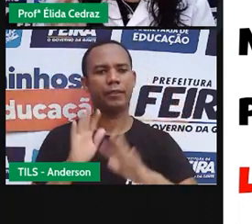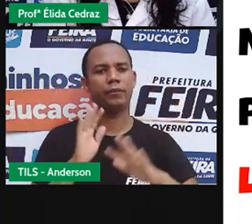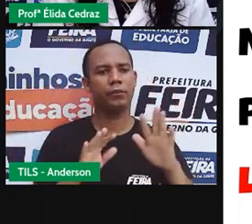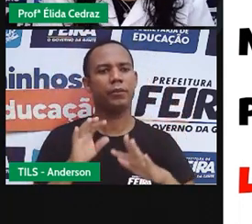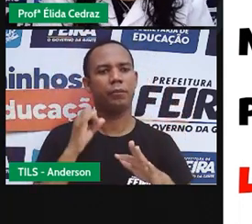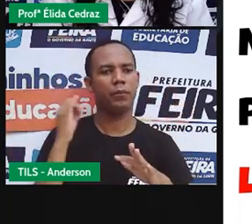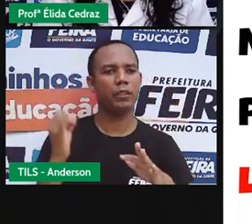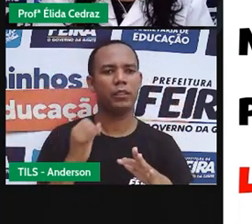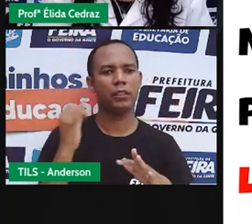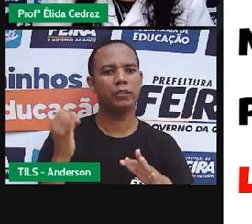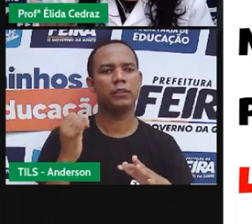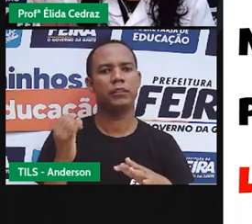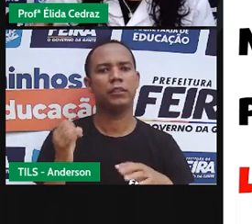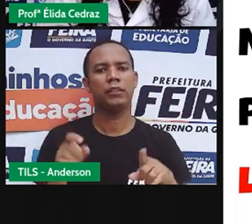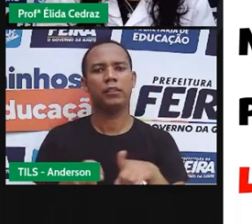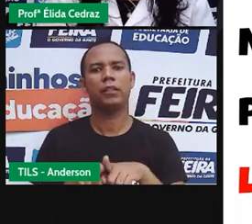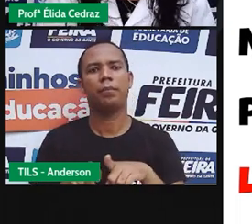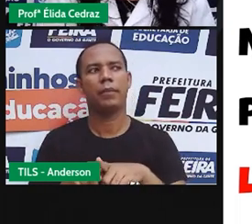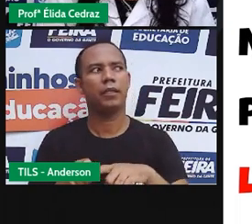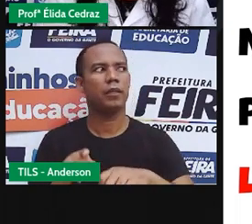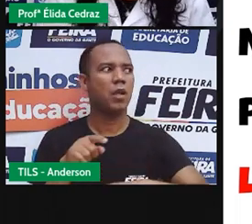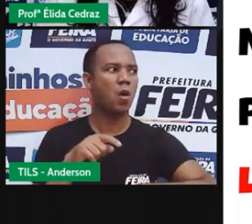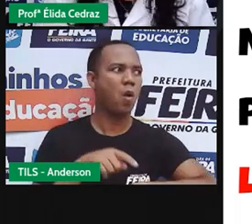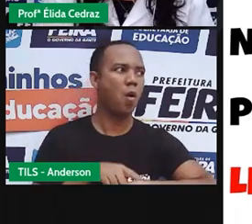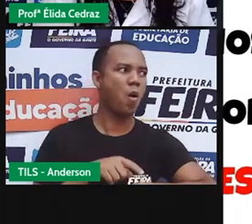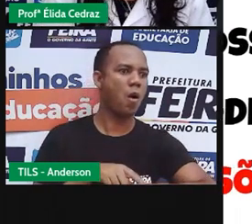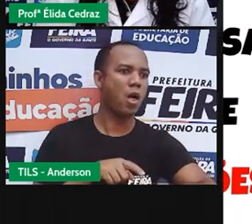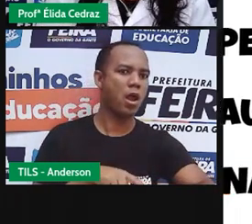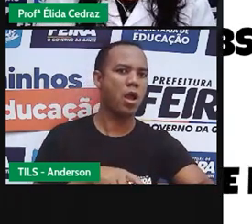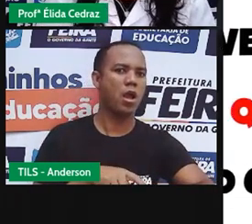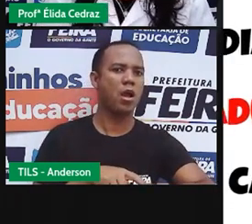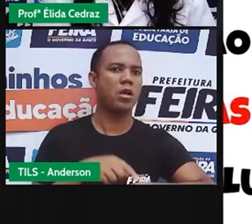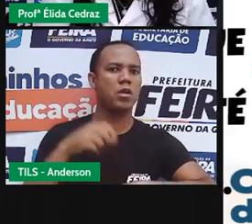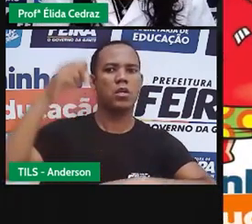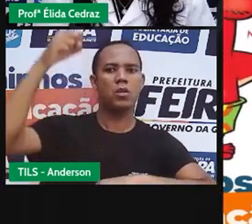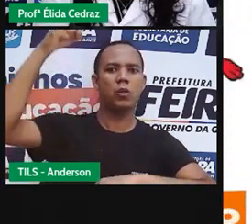principalmente com os horários de estar exposto ao sol.